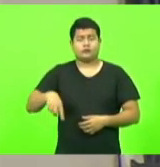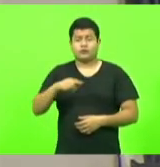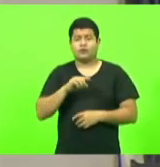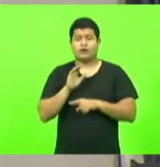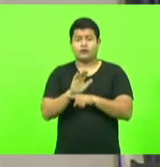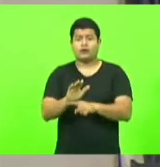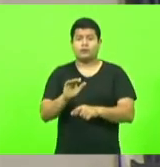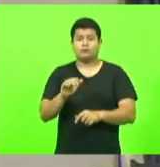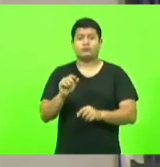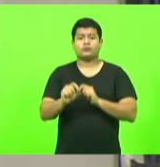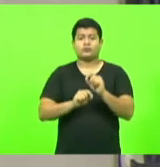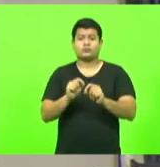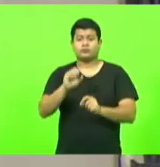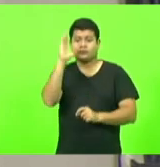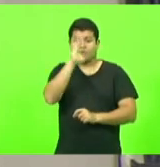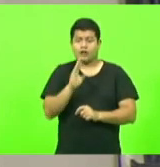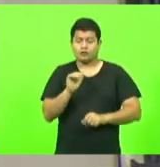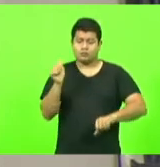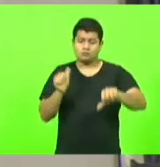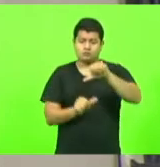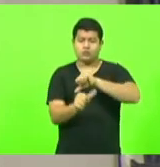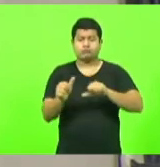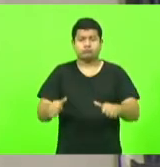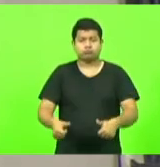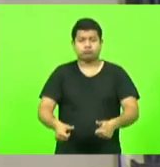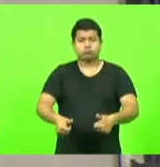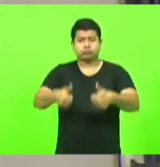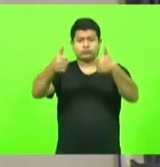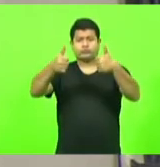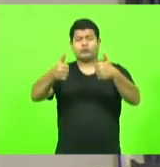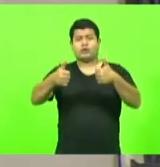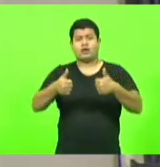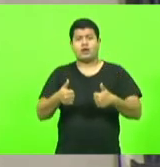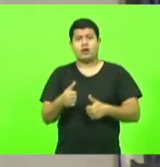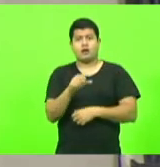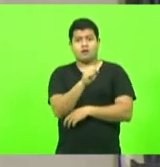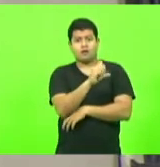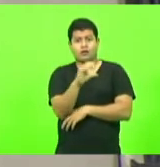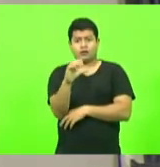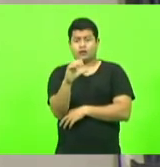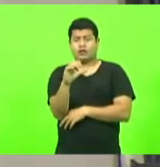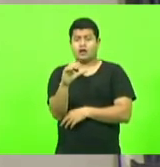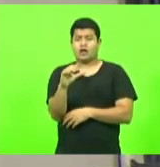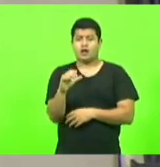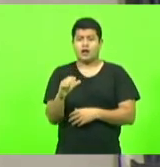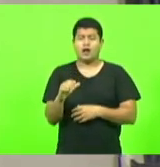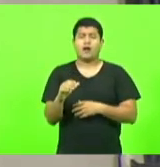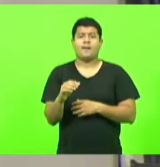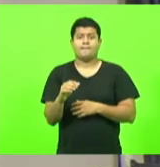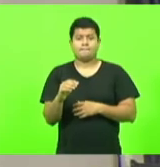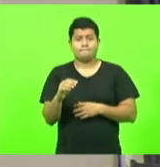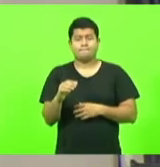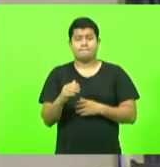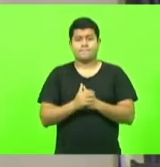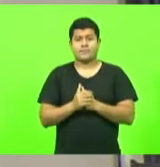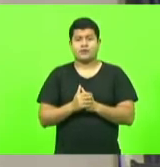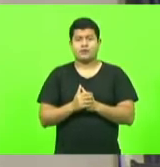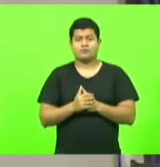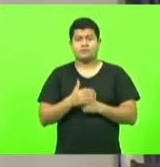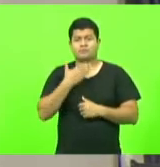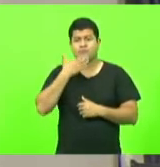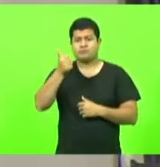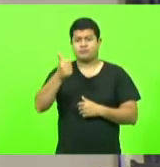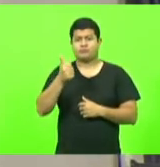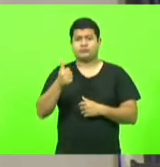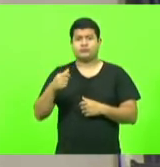uma Santa Catarina melhor uma Ashkurra melhor uma Gaspar melhor porque é disso que o povo que as